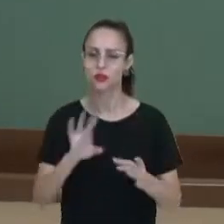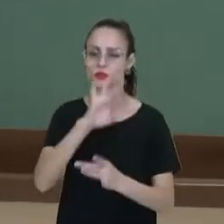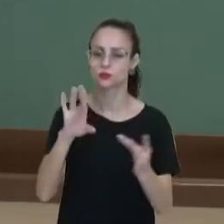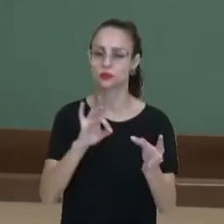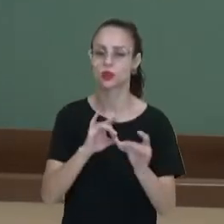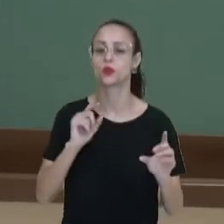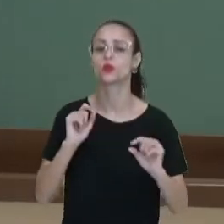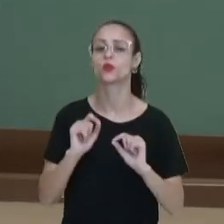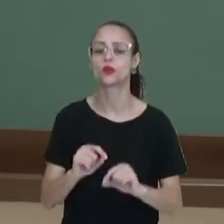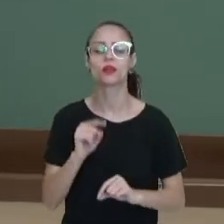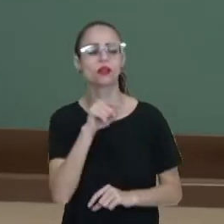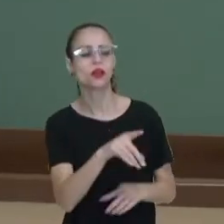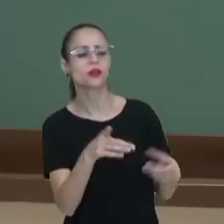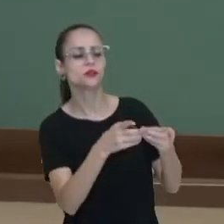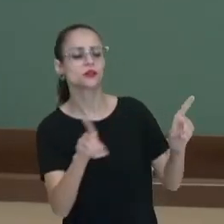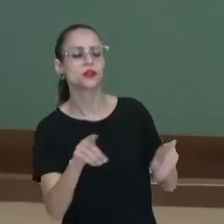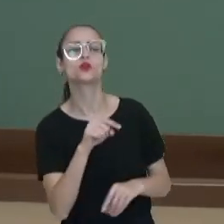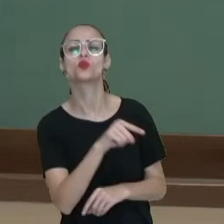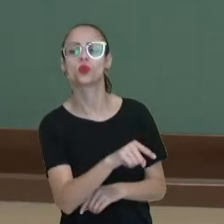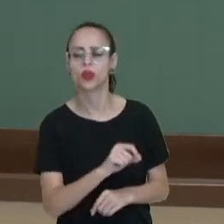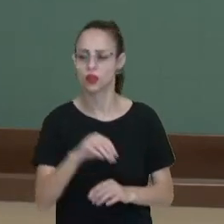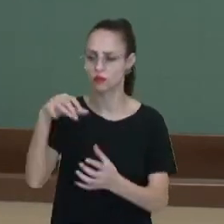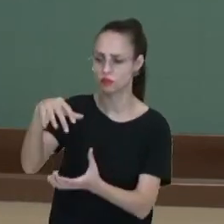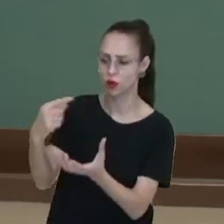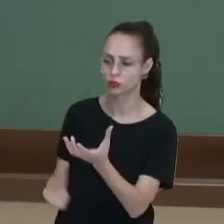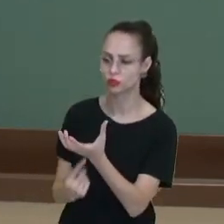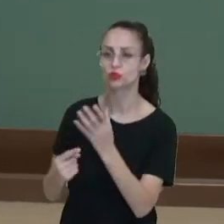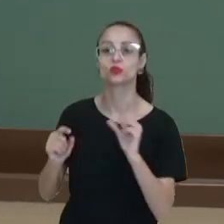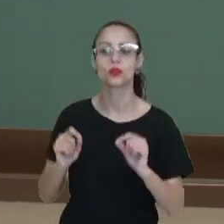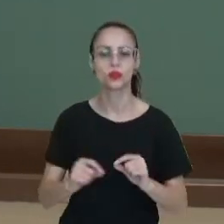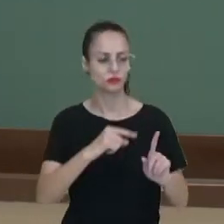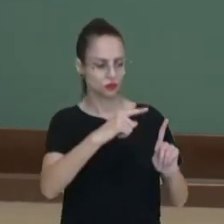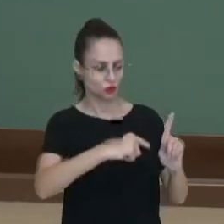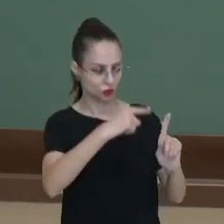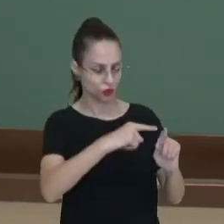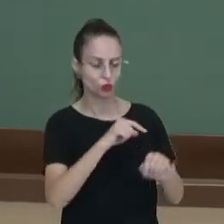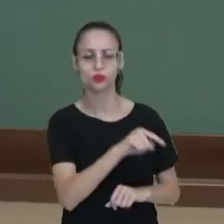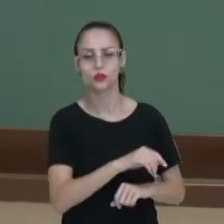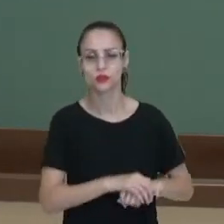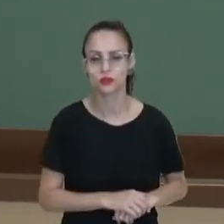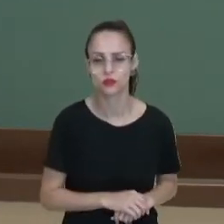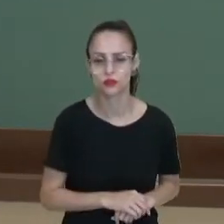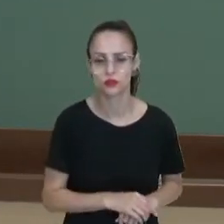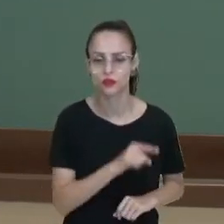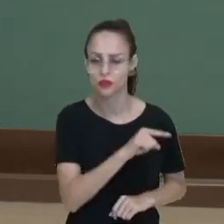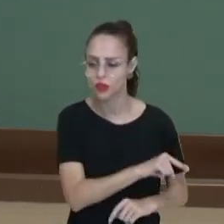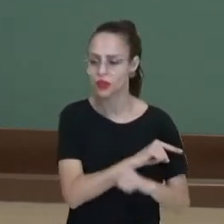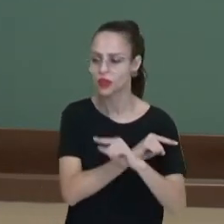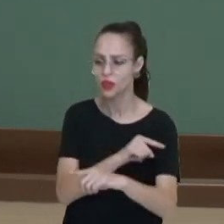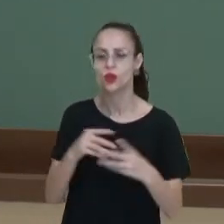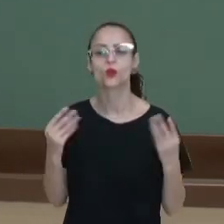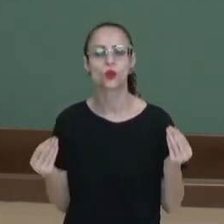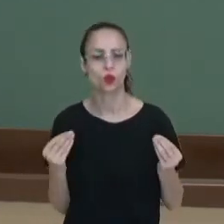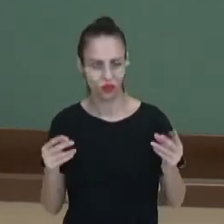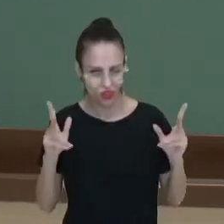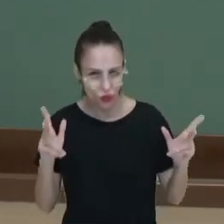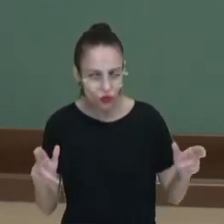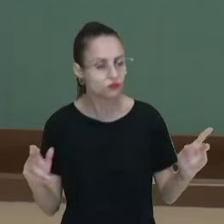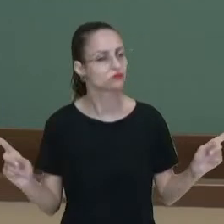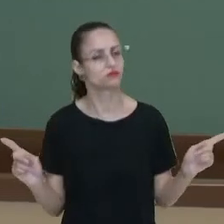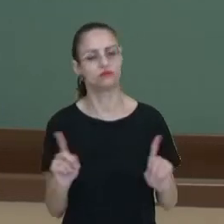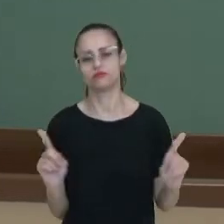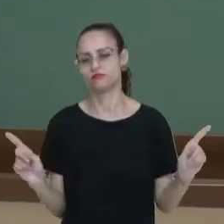coletar lá no deserto ou no polo sul? A temperatura. A temperatura nessas duas regiões não são a mesma.